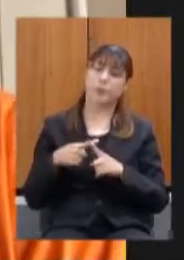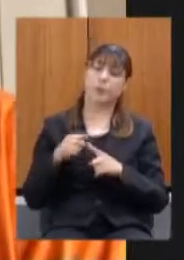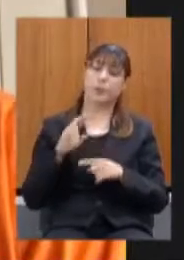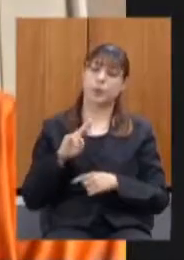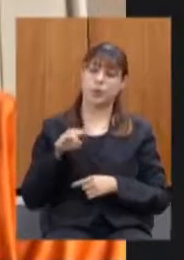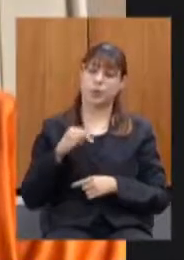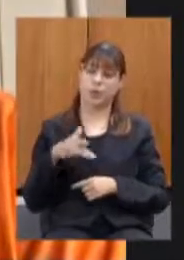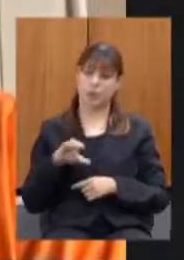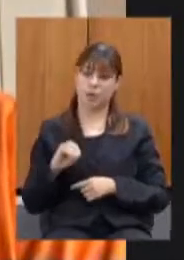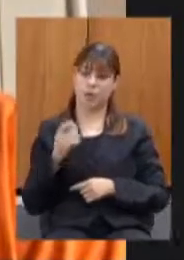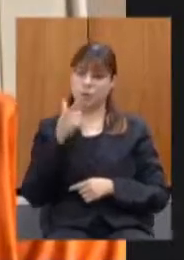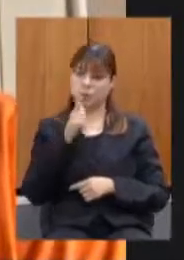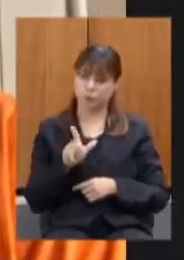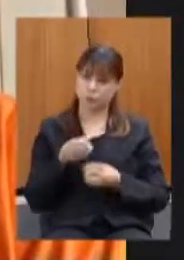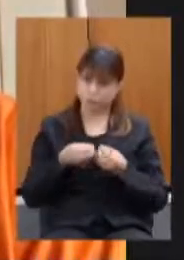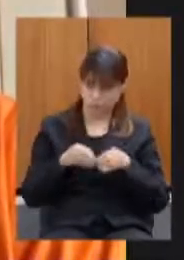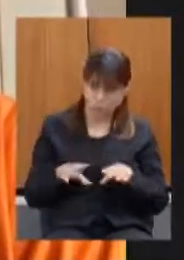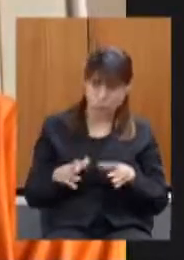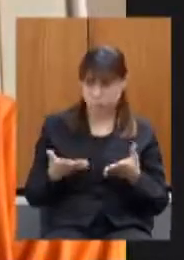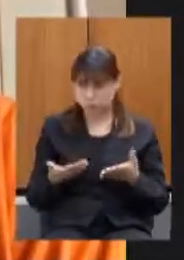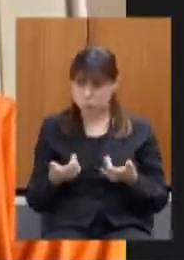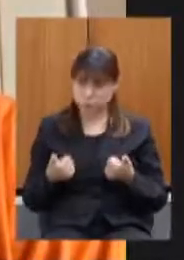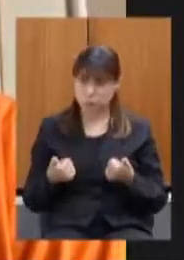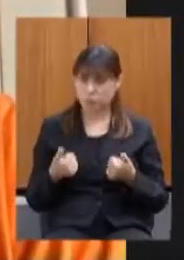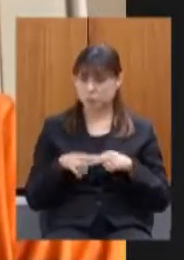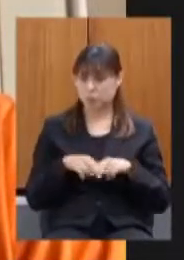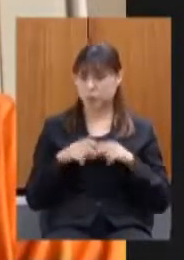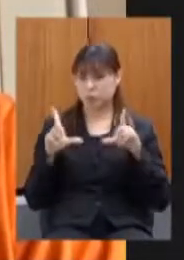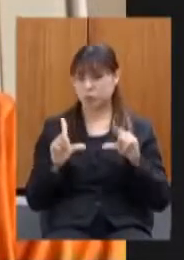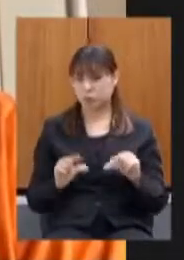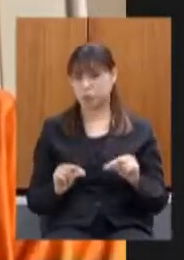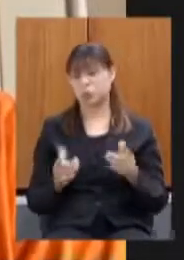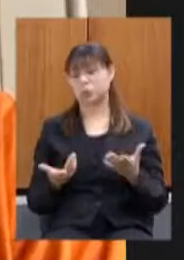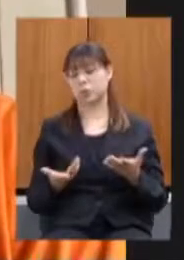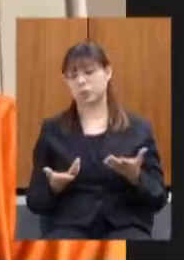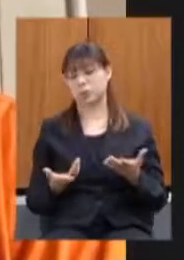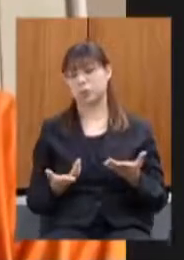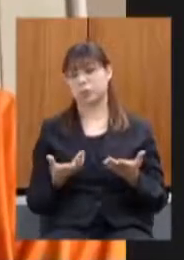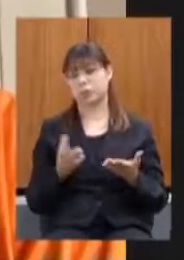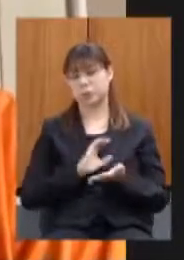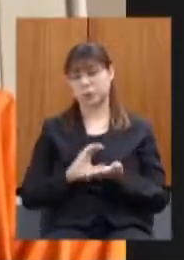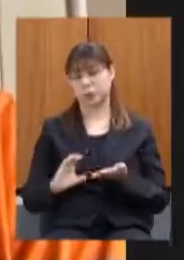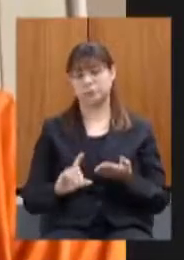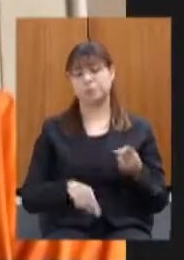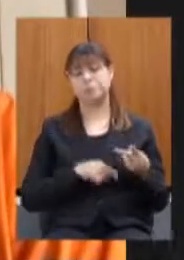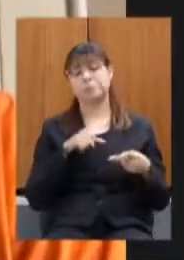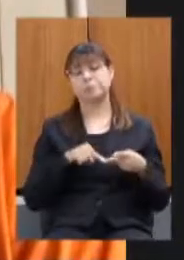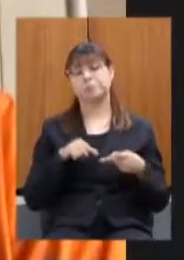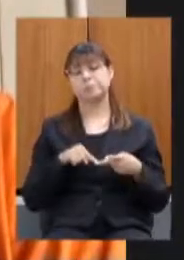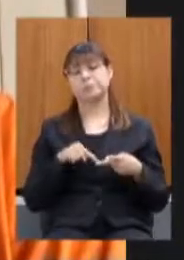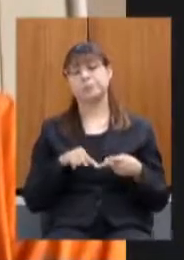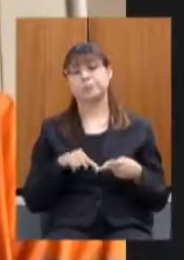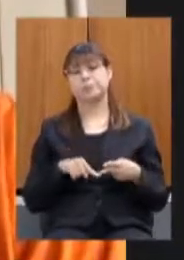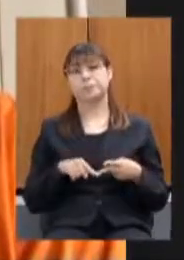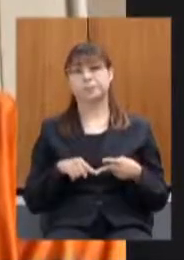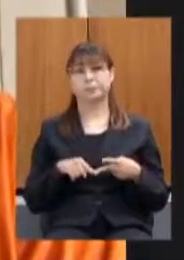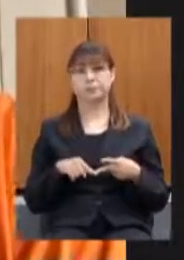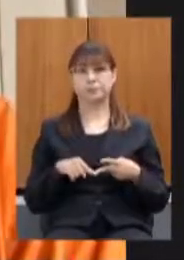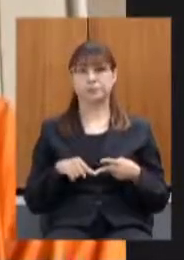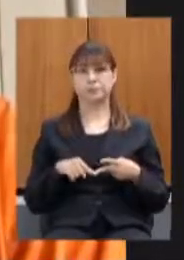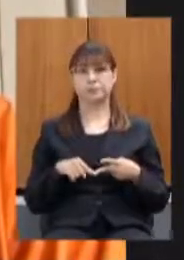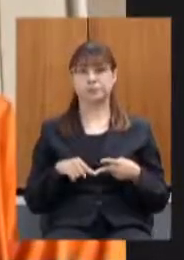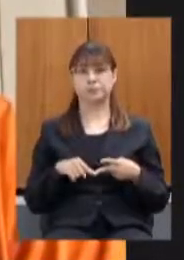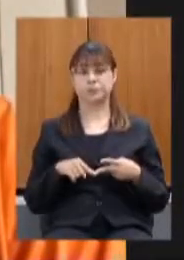isso compensou também a queda de receita com impostos etc segunda questão é mais com